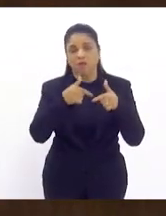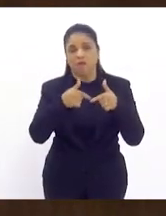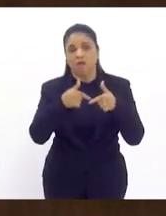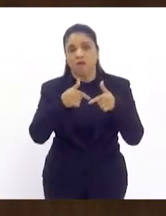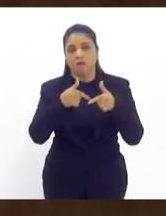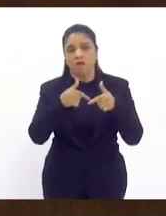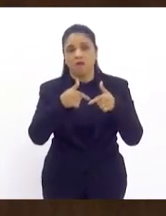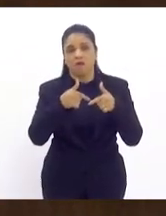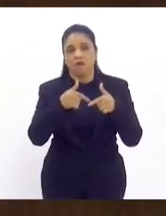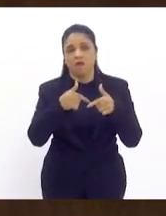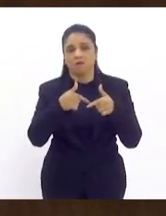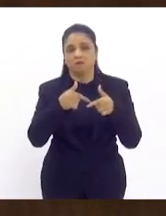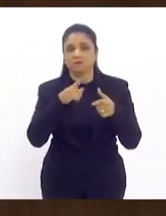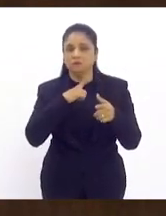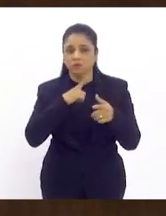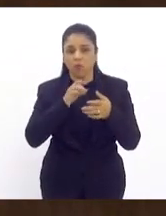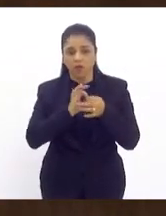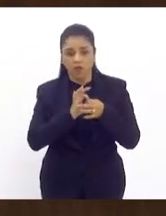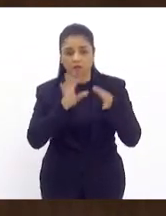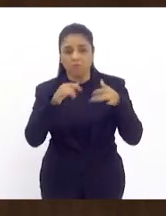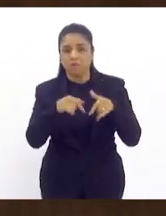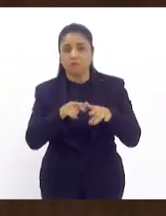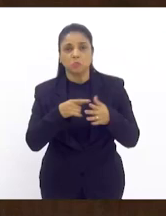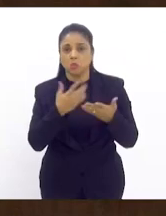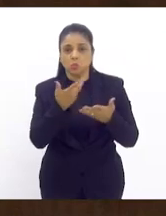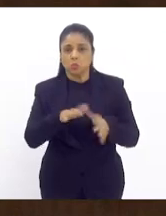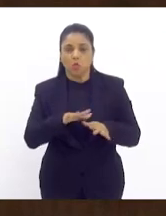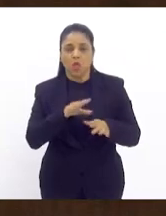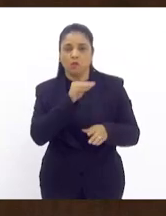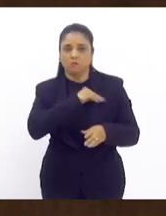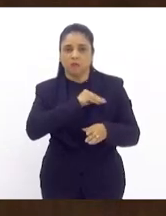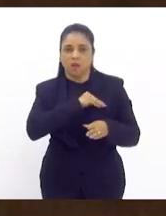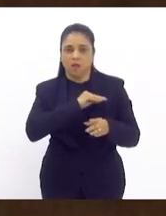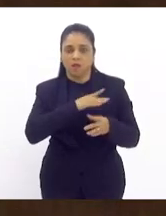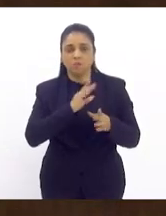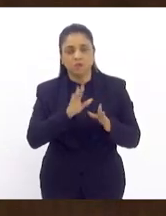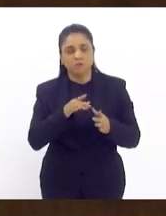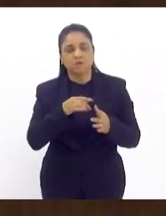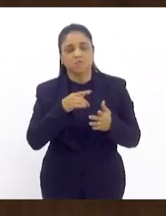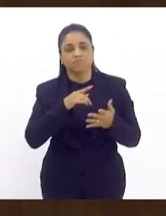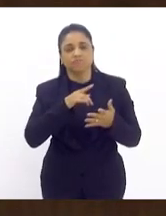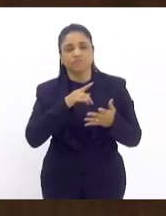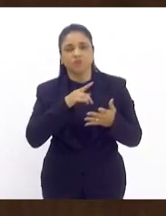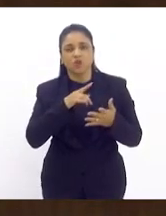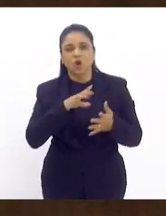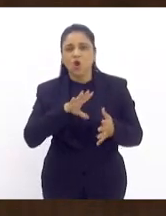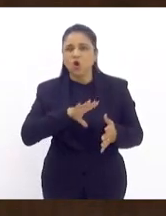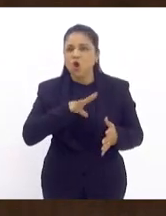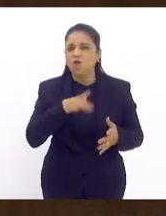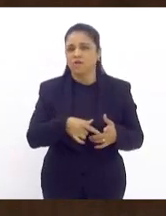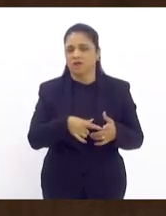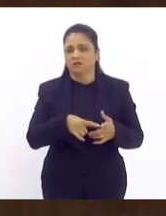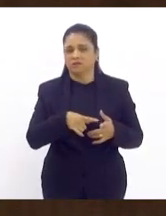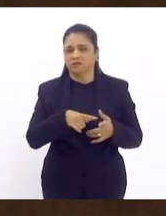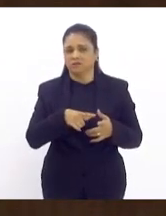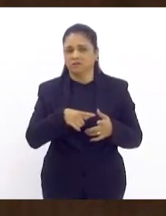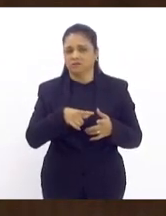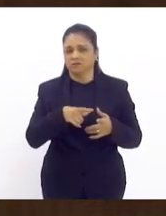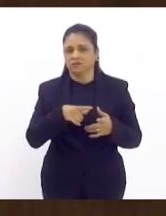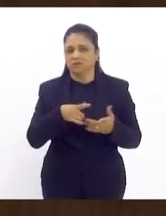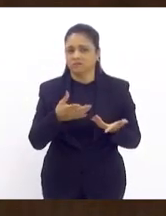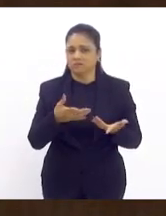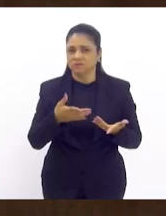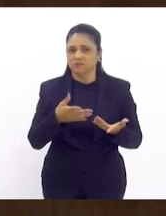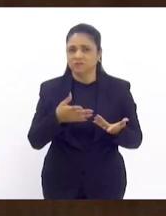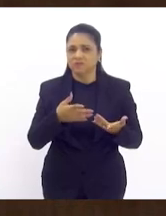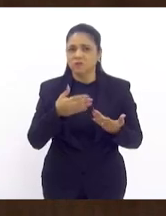um tema de ajuste de conduta eles abrindo mão desse retroativo mas é uma covardia uma covardia o fizeram com eles uma covardia então eu